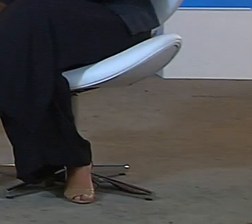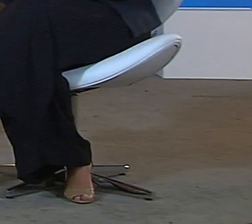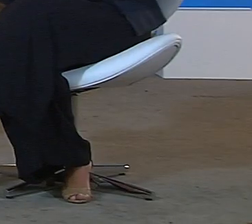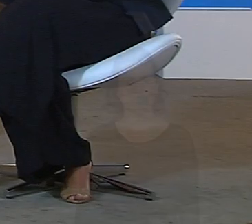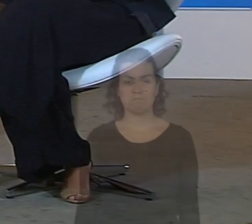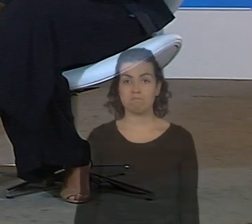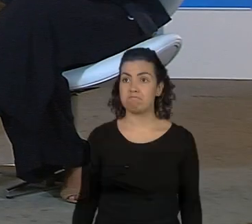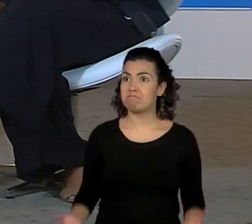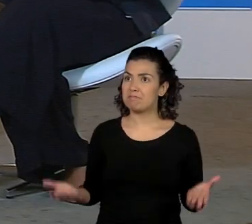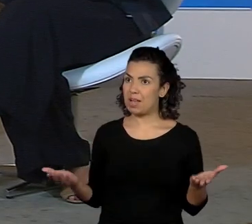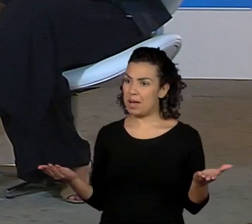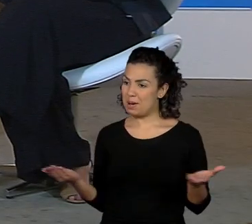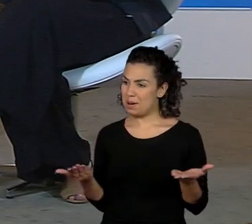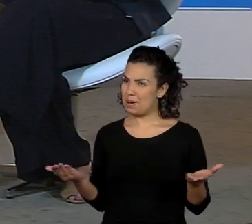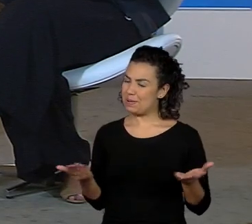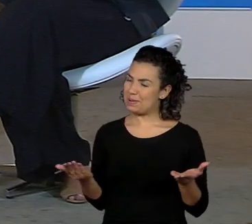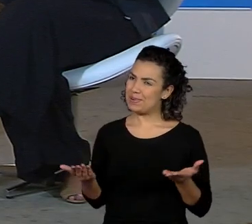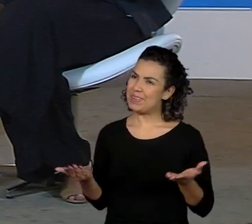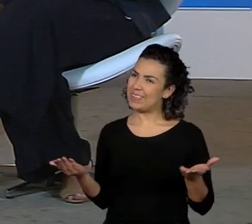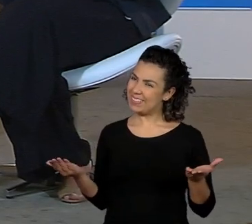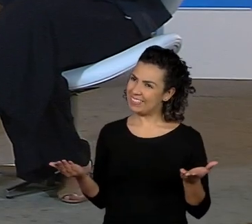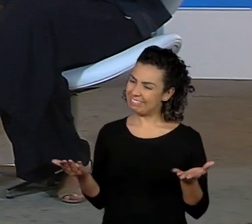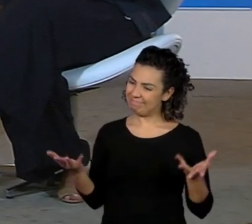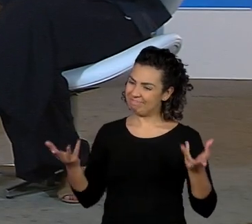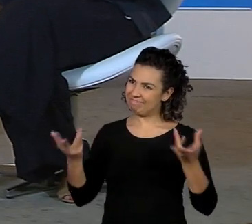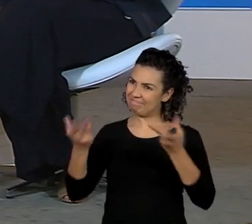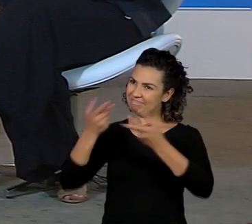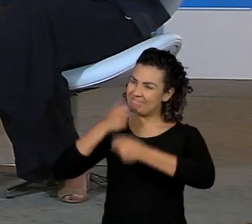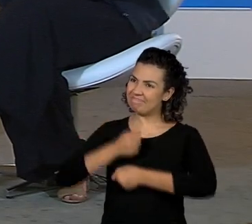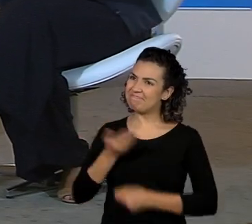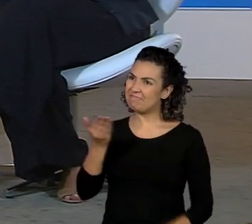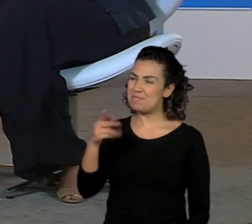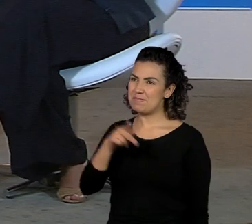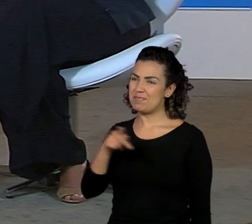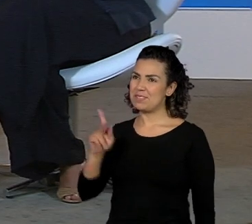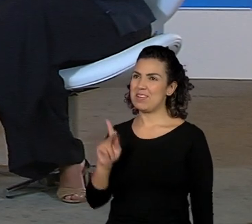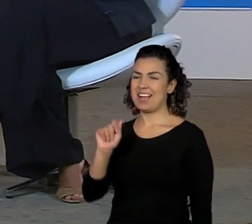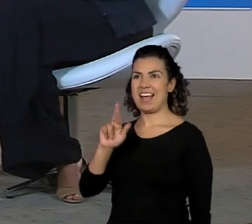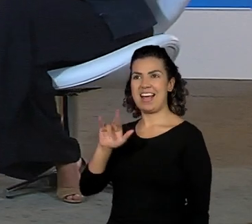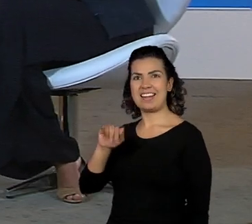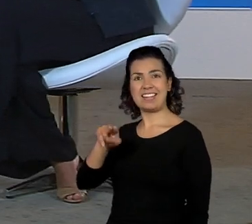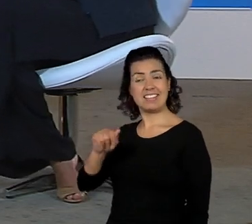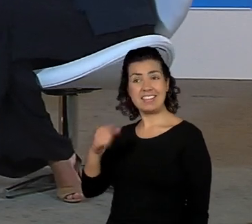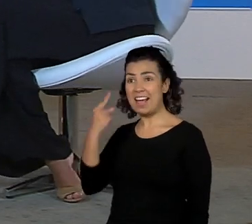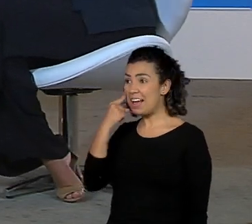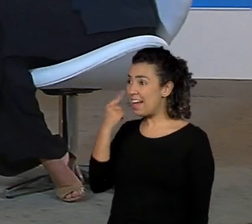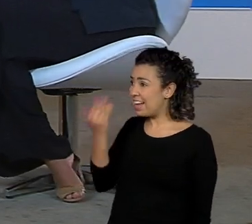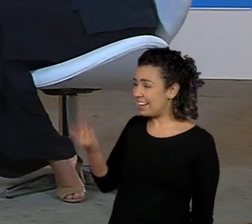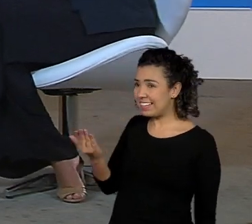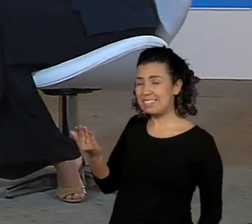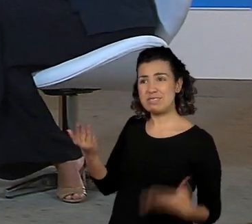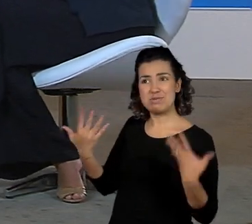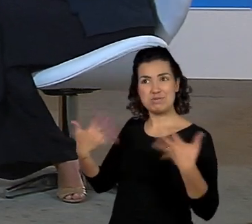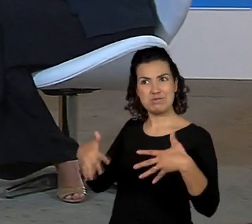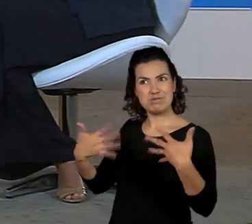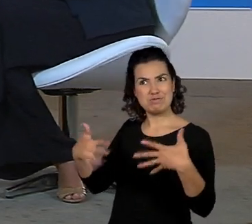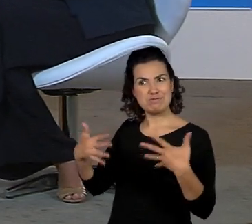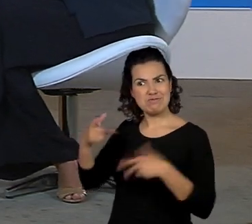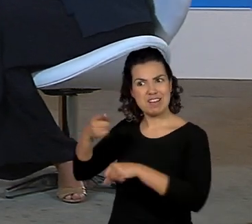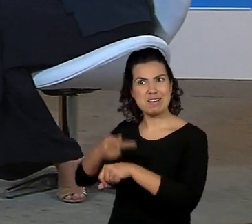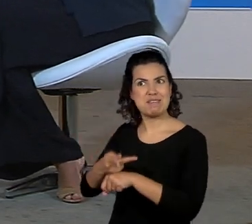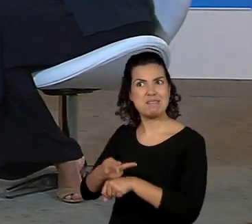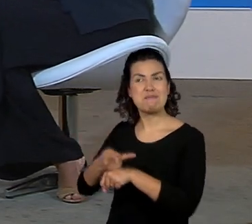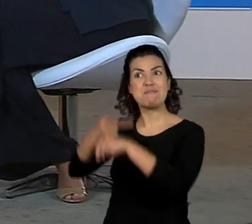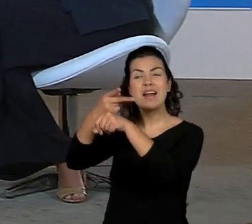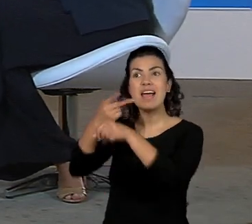E chegou o grande momento, hora de conversar com a professora Karina, que está aqui ao nosso lado. Vai levar, Nayara, esse prêmio